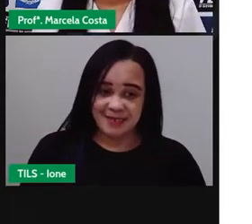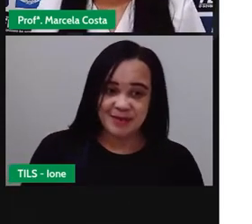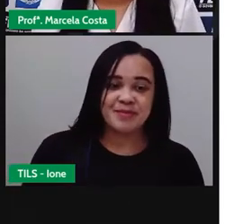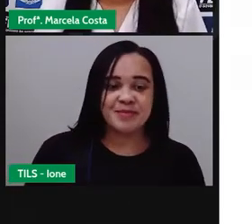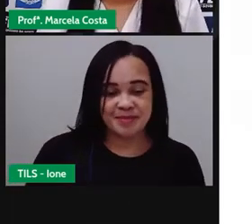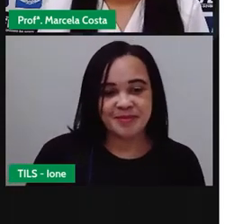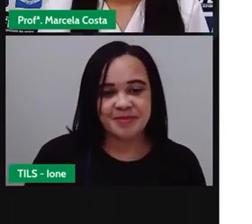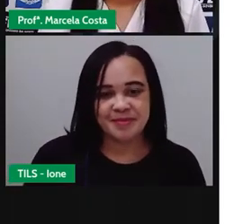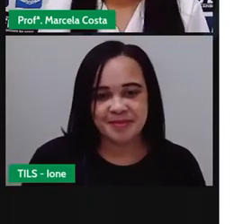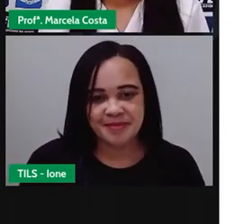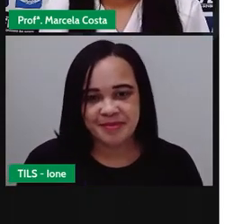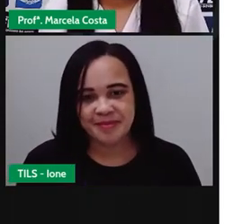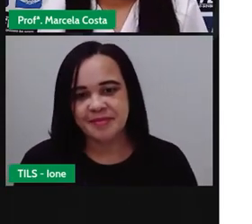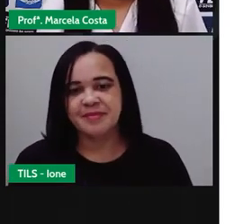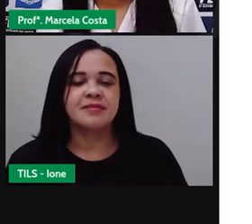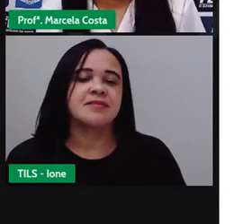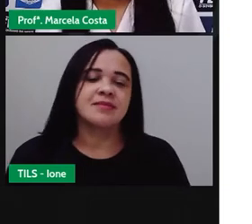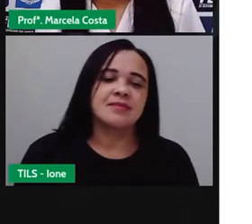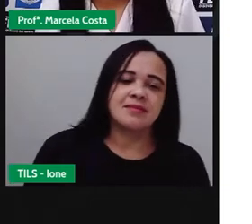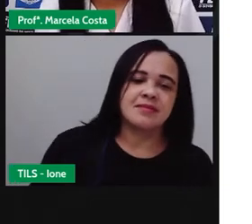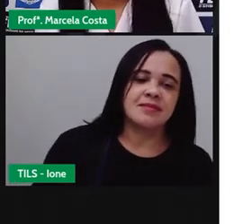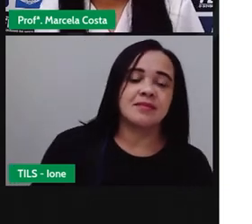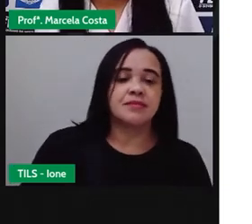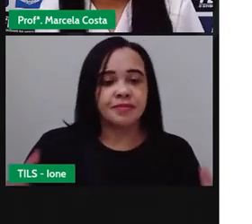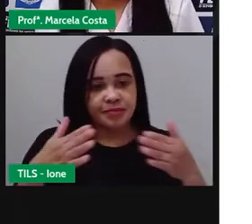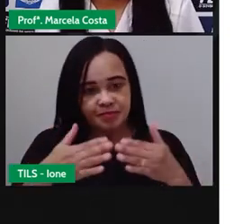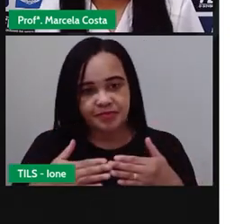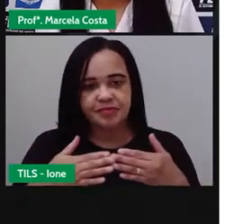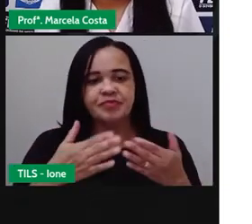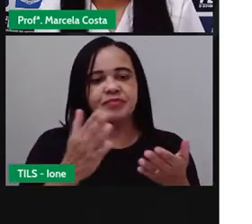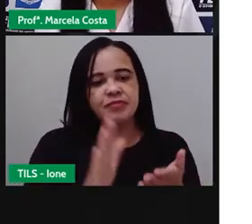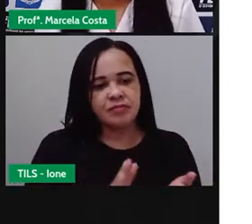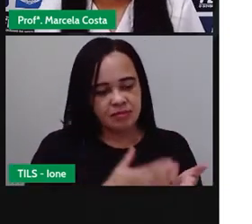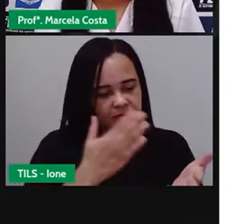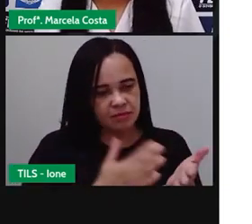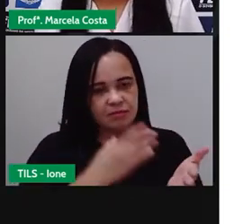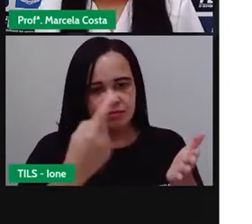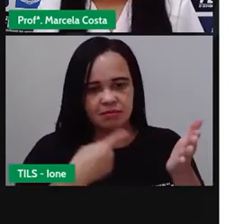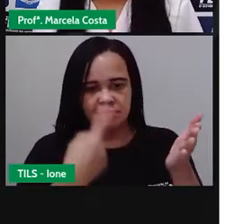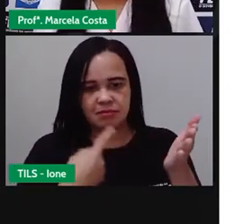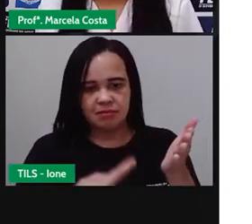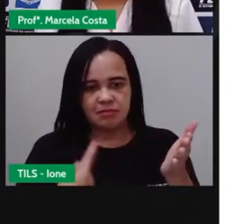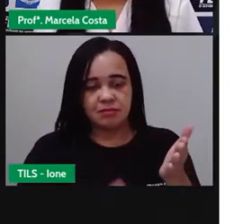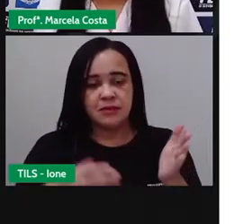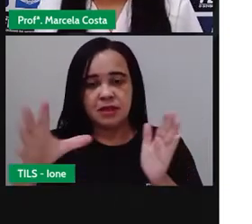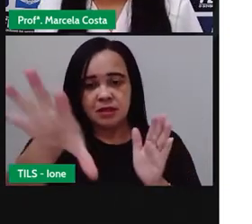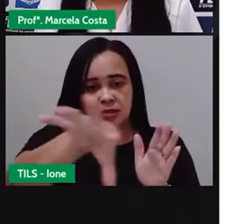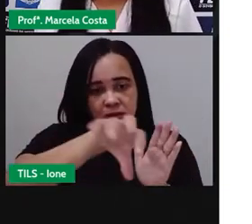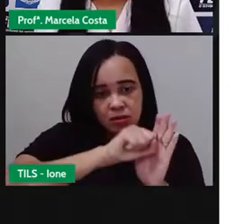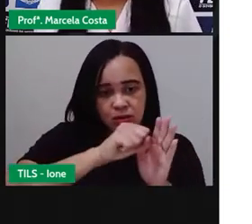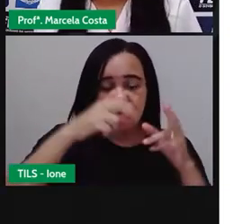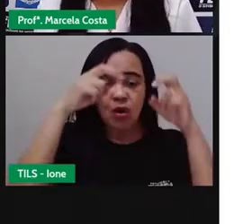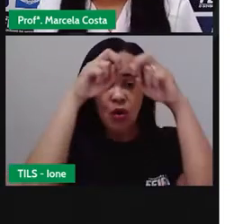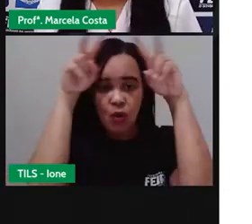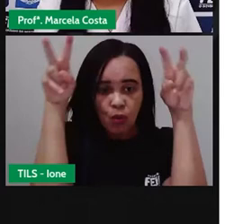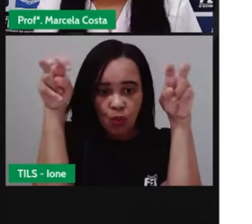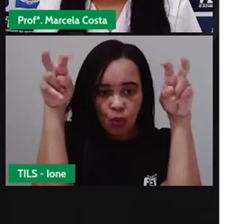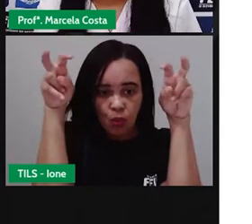Eu vou pedir para você escrever aí no seu caderno esse título, Menina bonita do laço de fita.